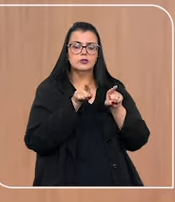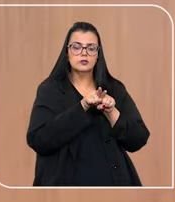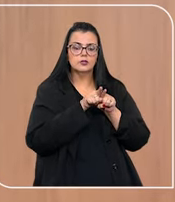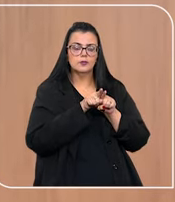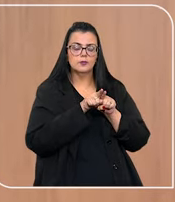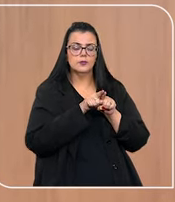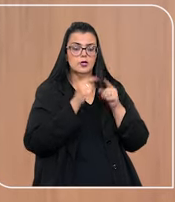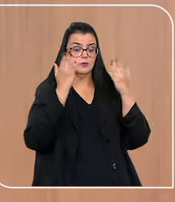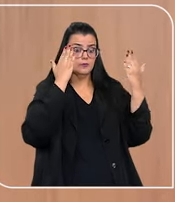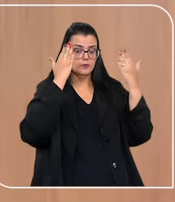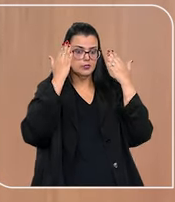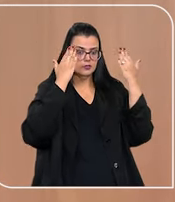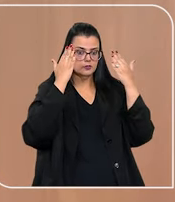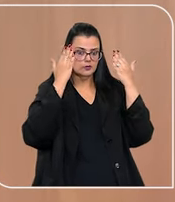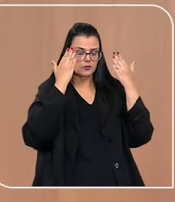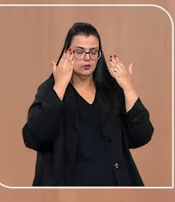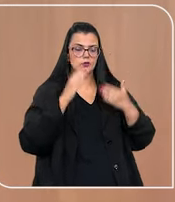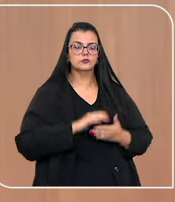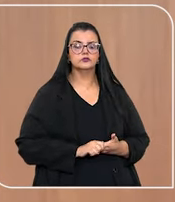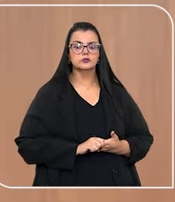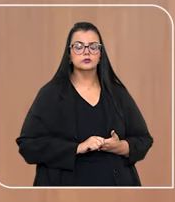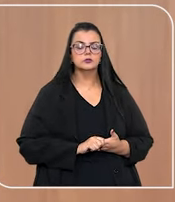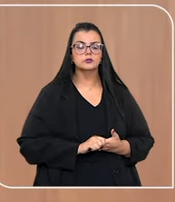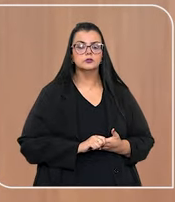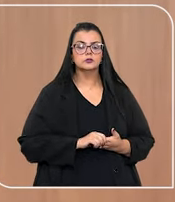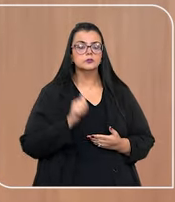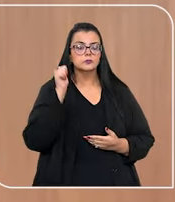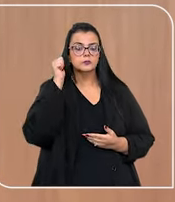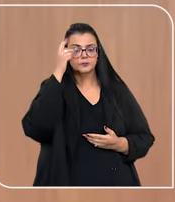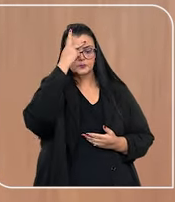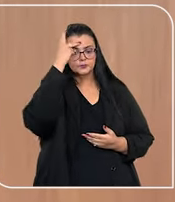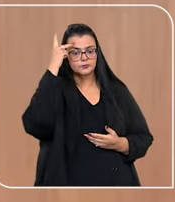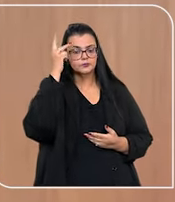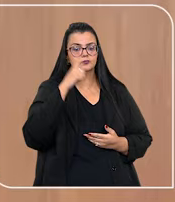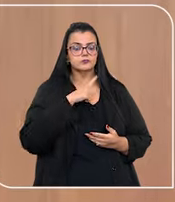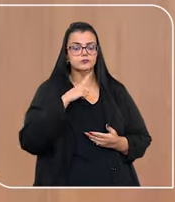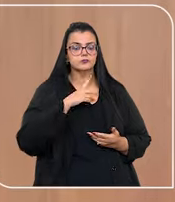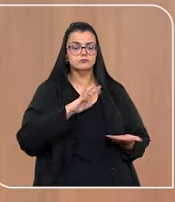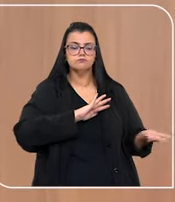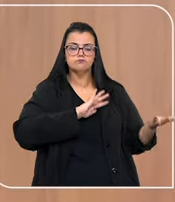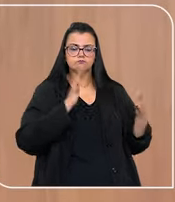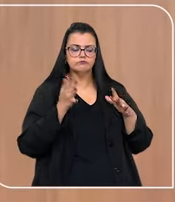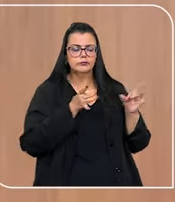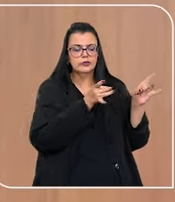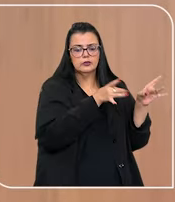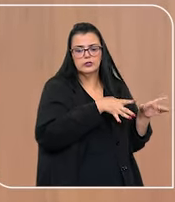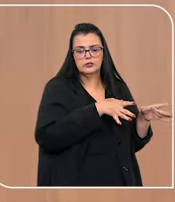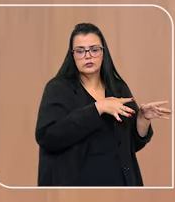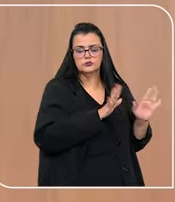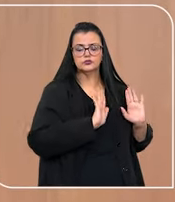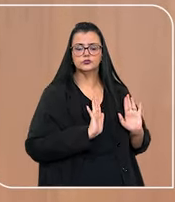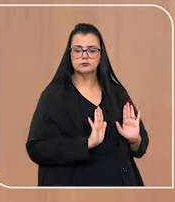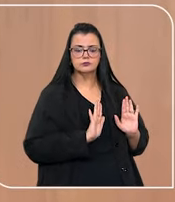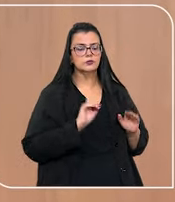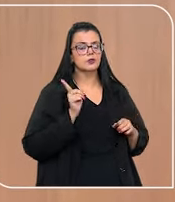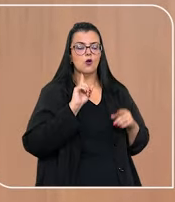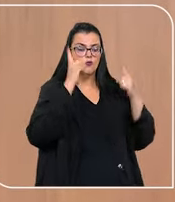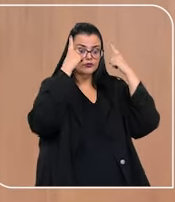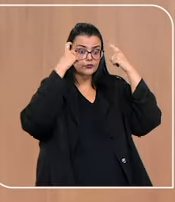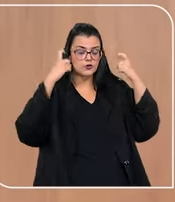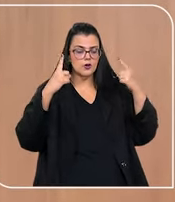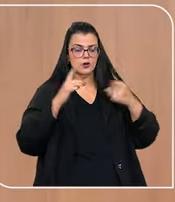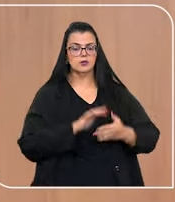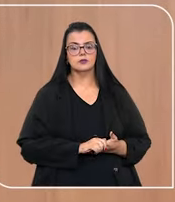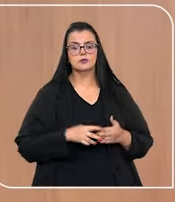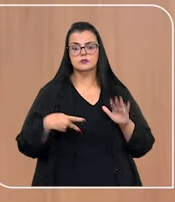a violência psicológica, que é aquela violência que muitas das pessoas acabam deixando para lá porque acham que não é uma